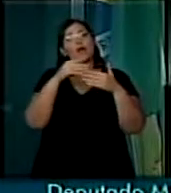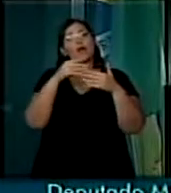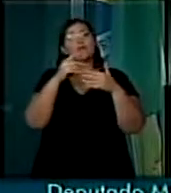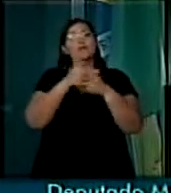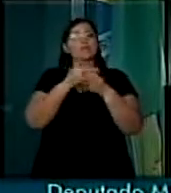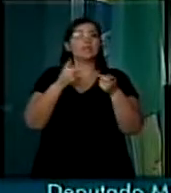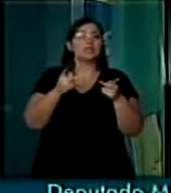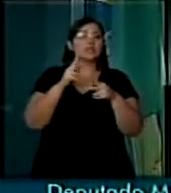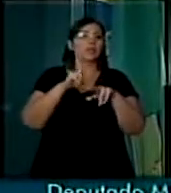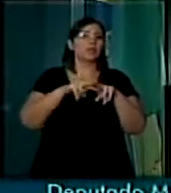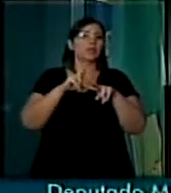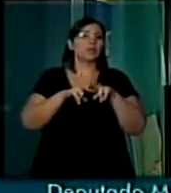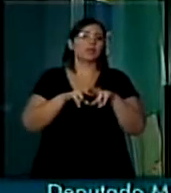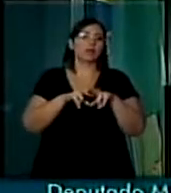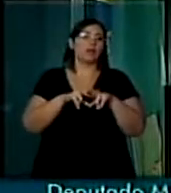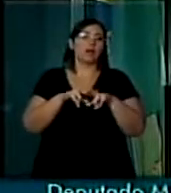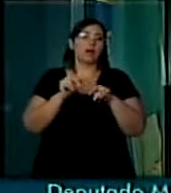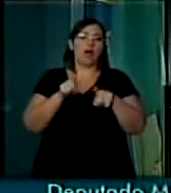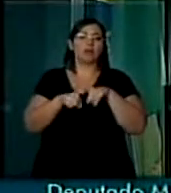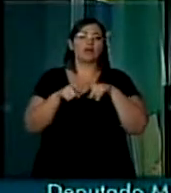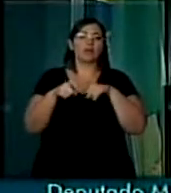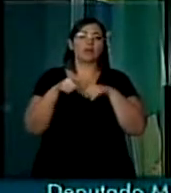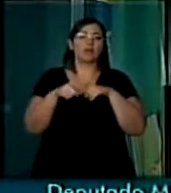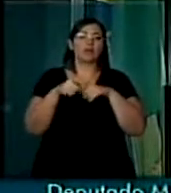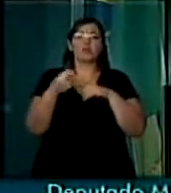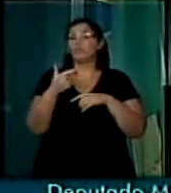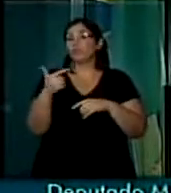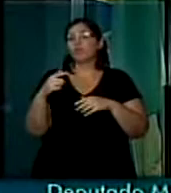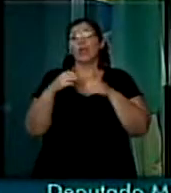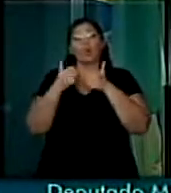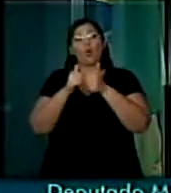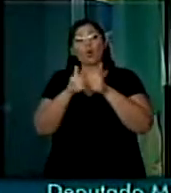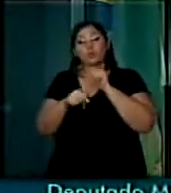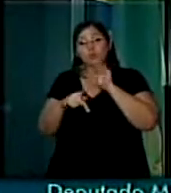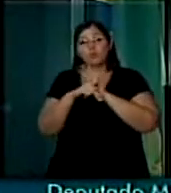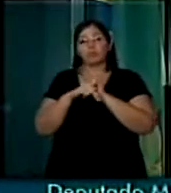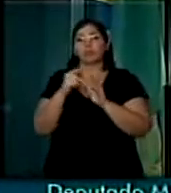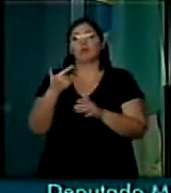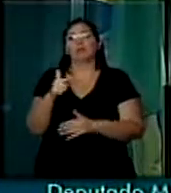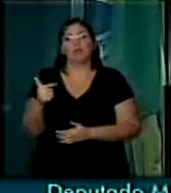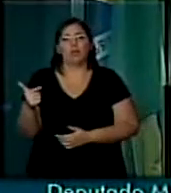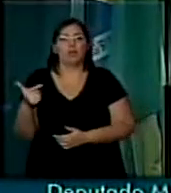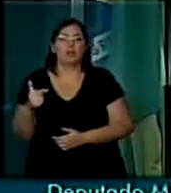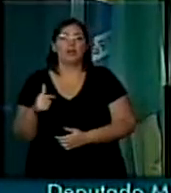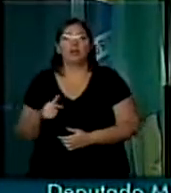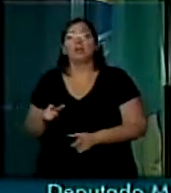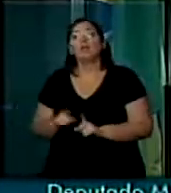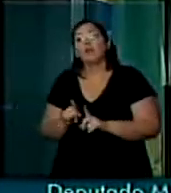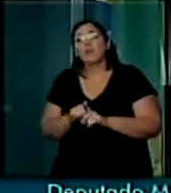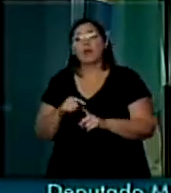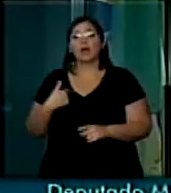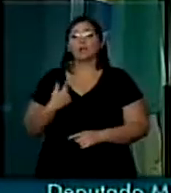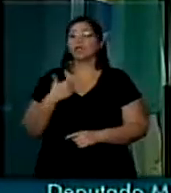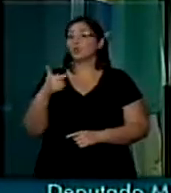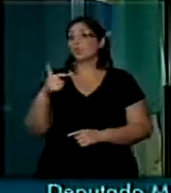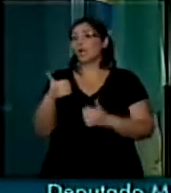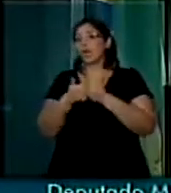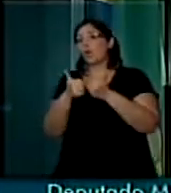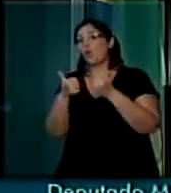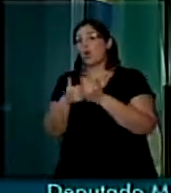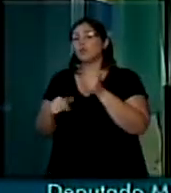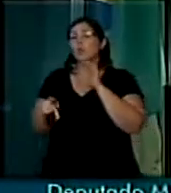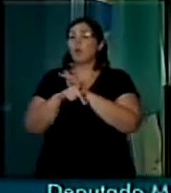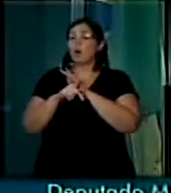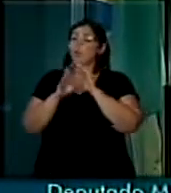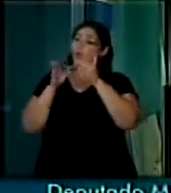visitas da penitenciária agrícola, que fica ali no Monte Cristo, ao lado de Boa Vista, como também não temos uma linha a